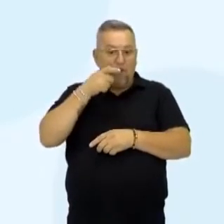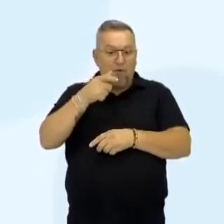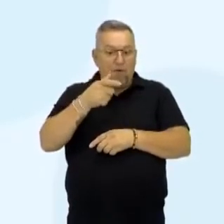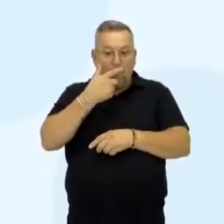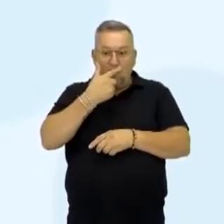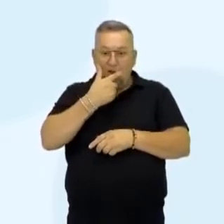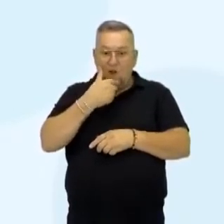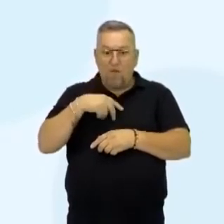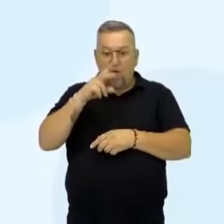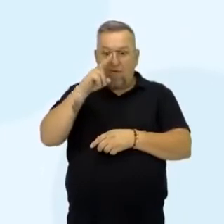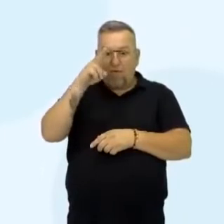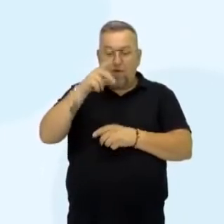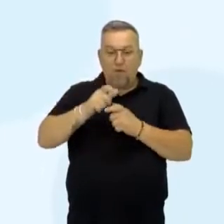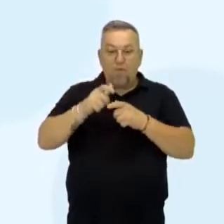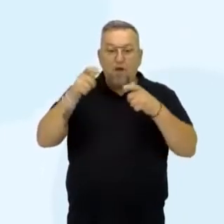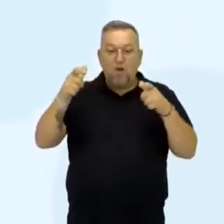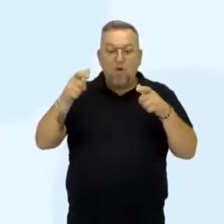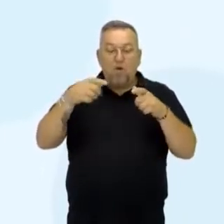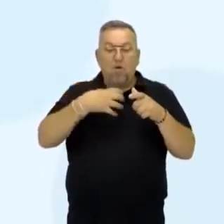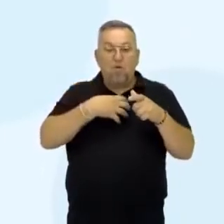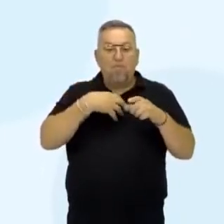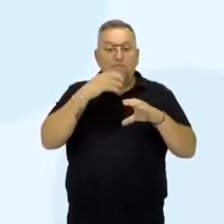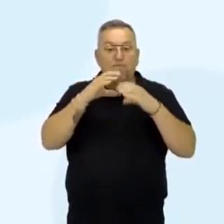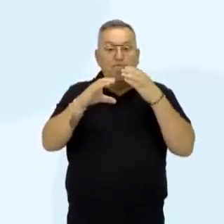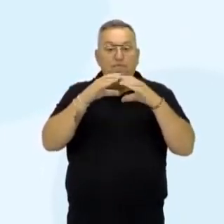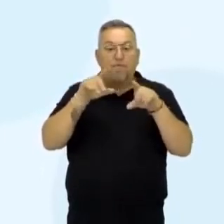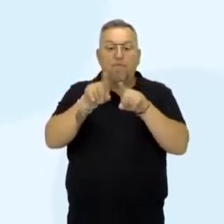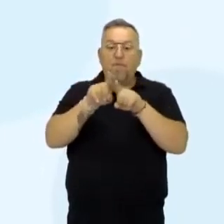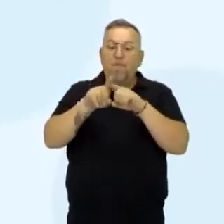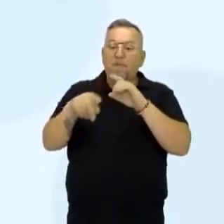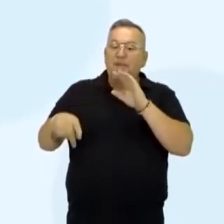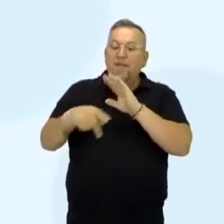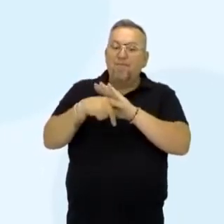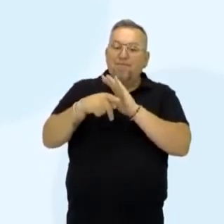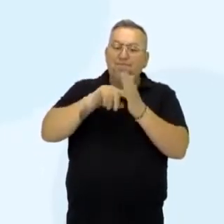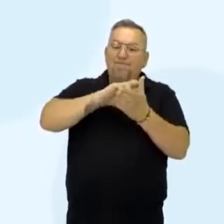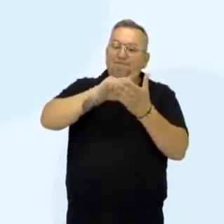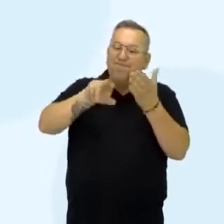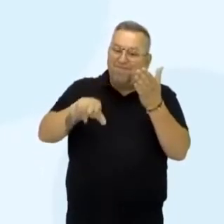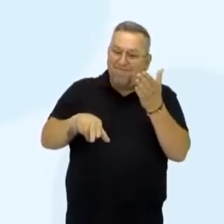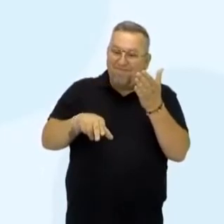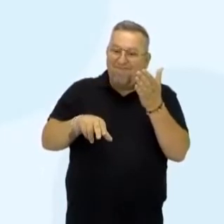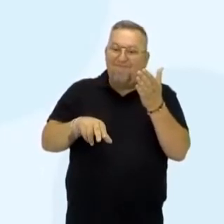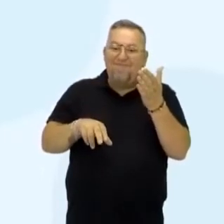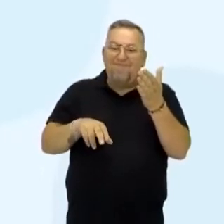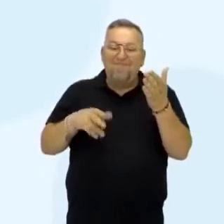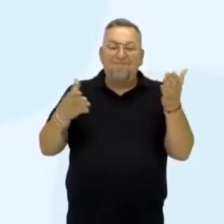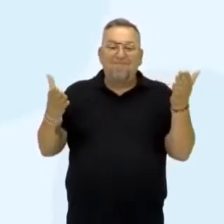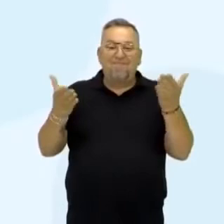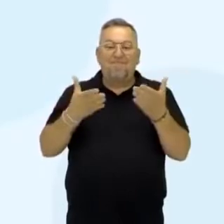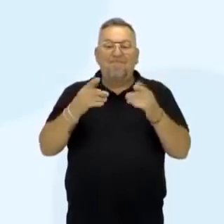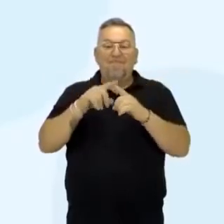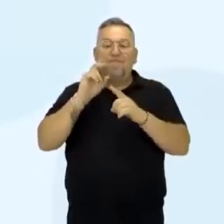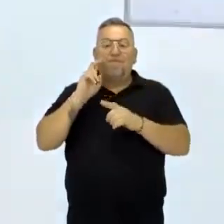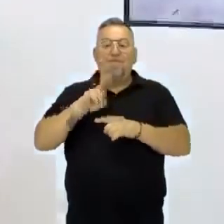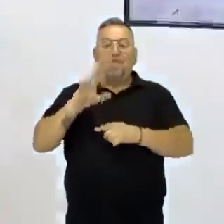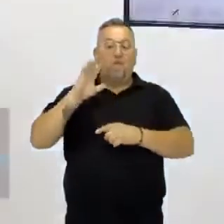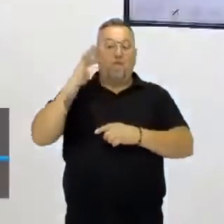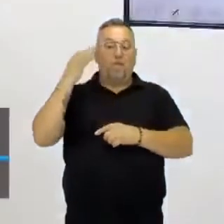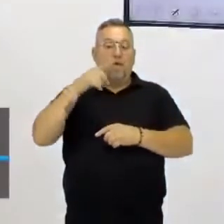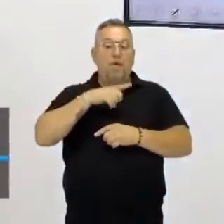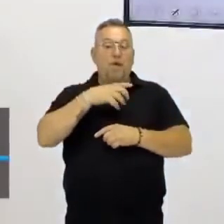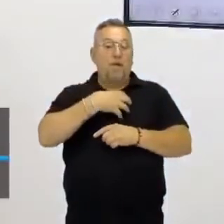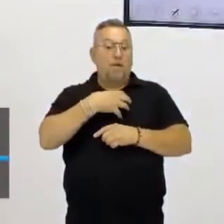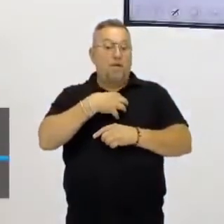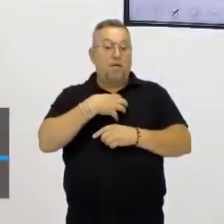uma intensidade maior dos meios de comunicação e a sua variedade, está certo? Então, na realidade, que acontece? Também